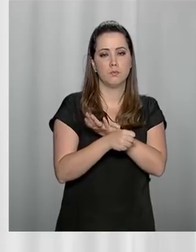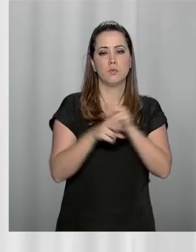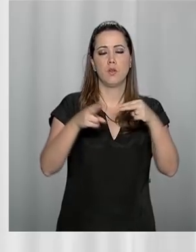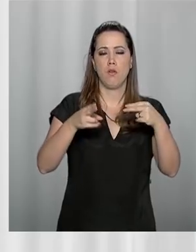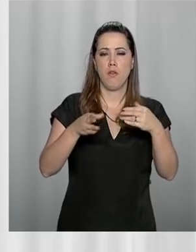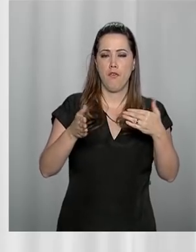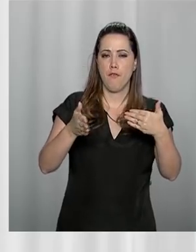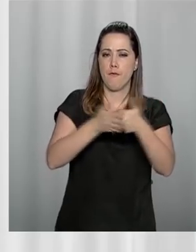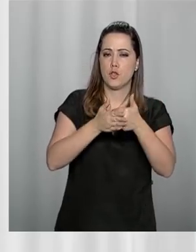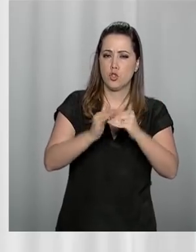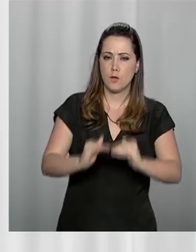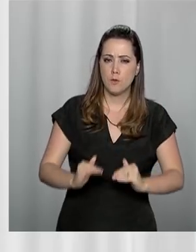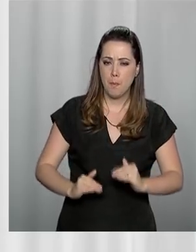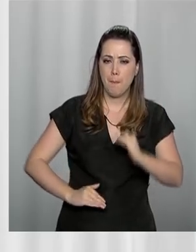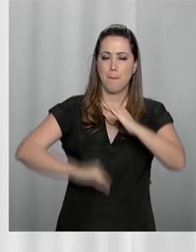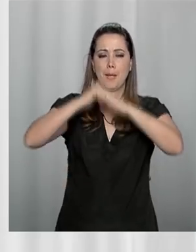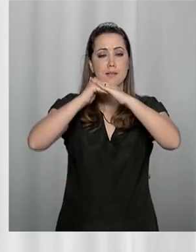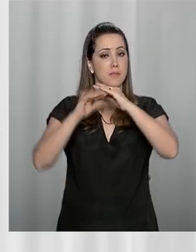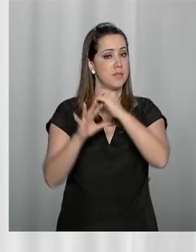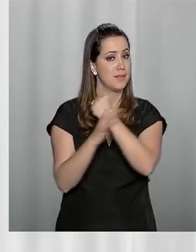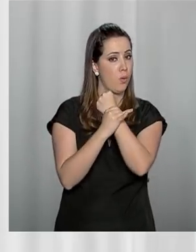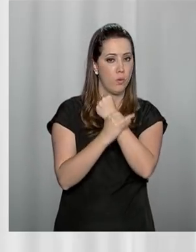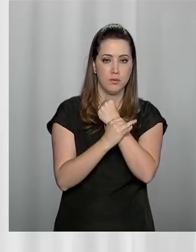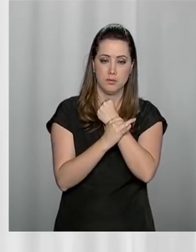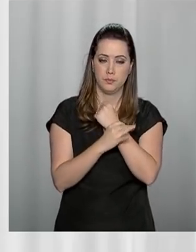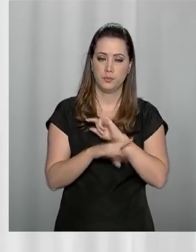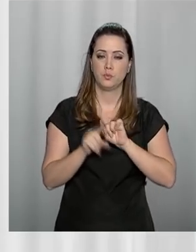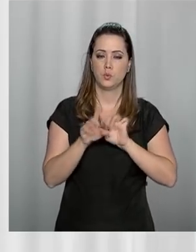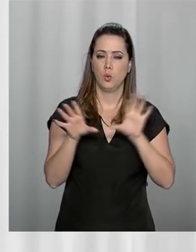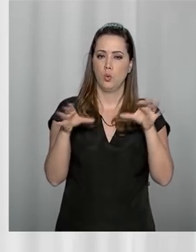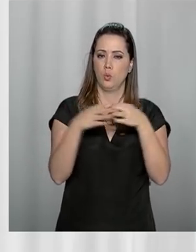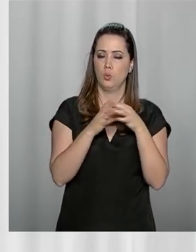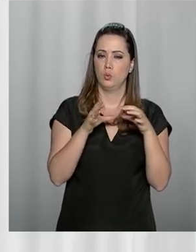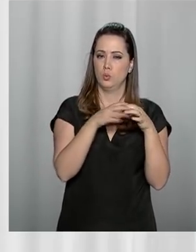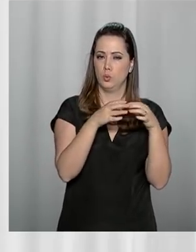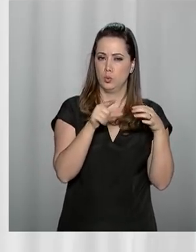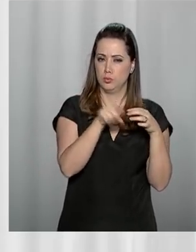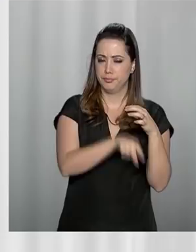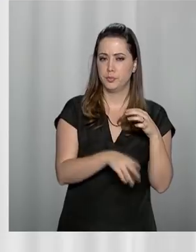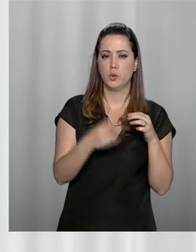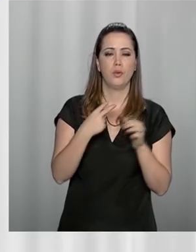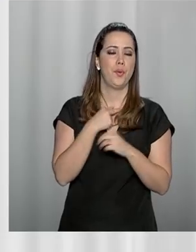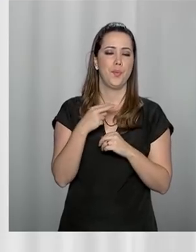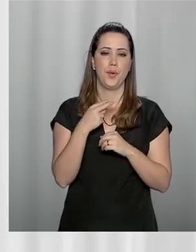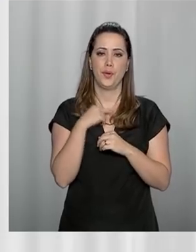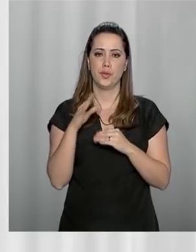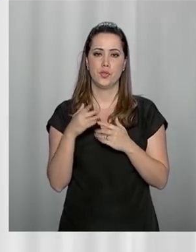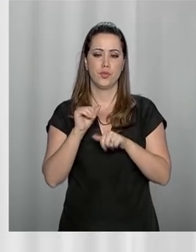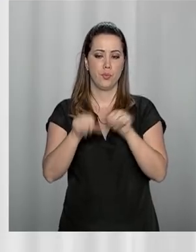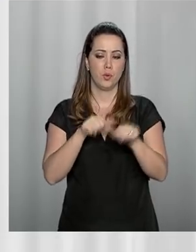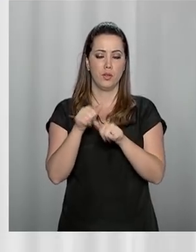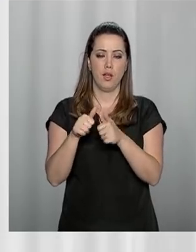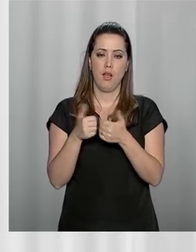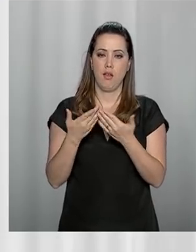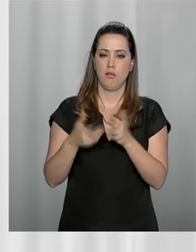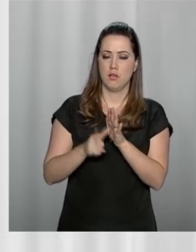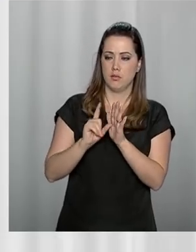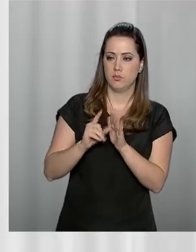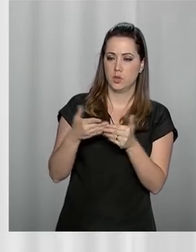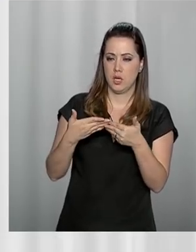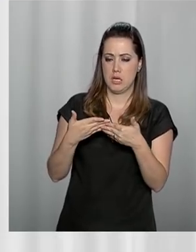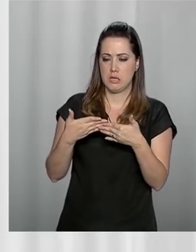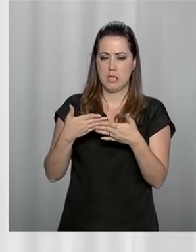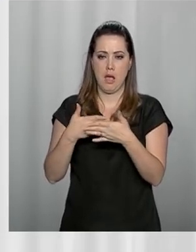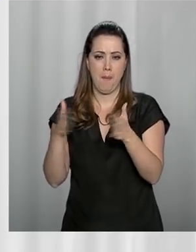presídio de segurança máxima. Os condenados que fazem parte desses grupos não terão direito a mudar o regime de pena,